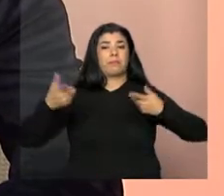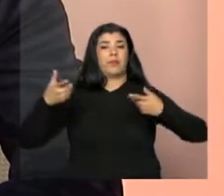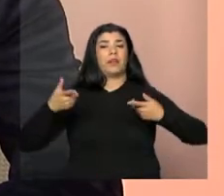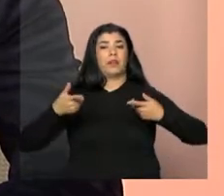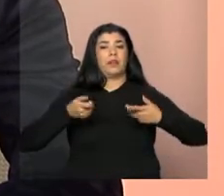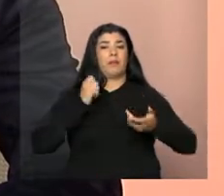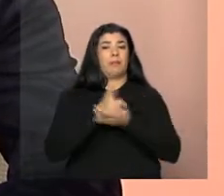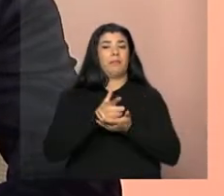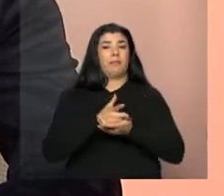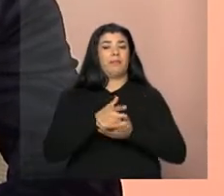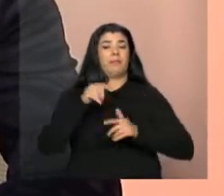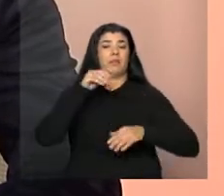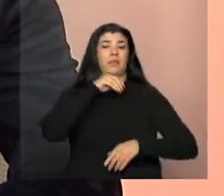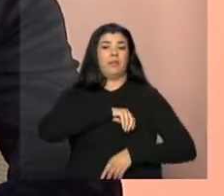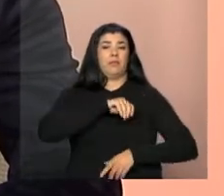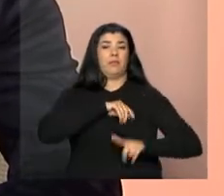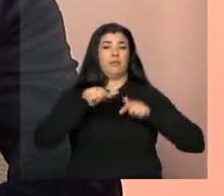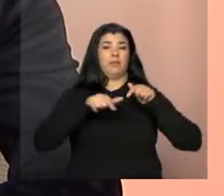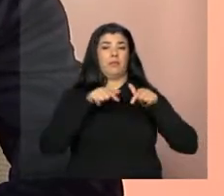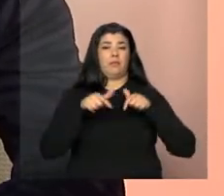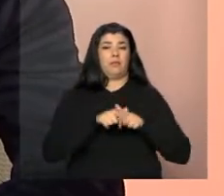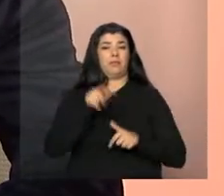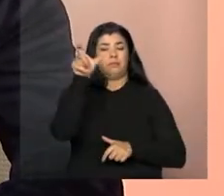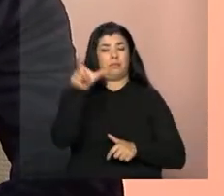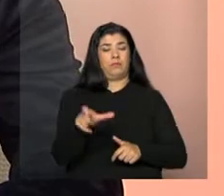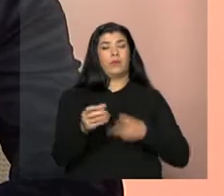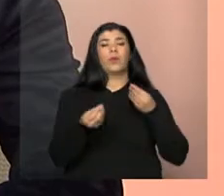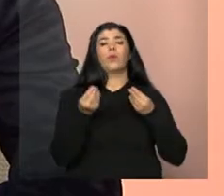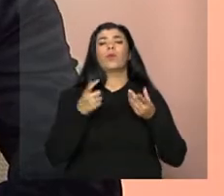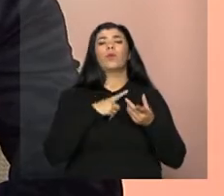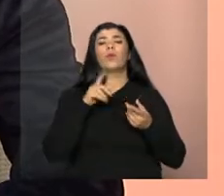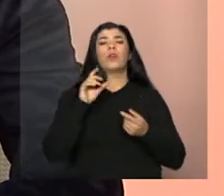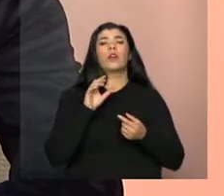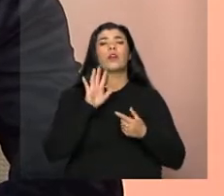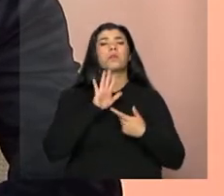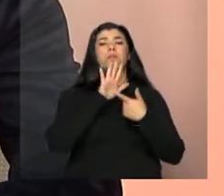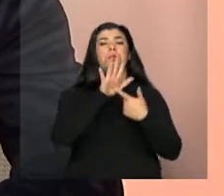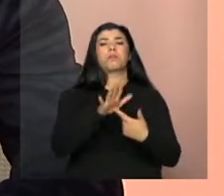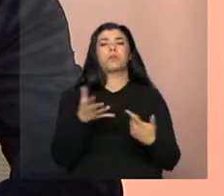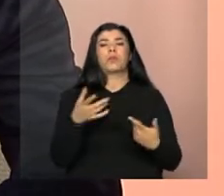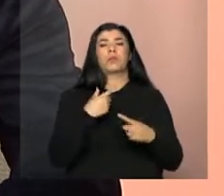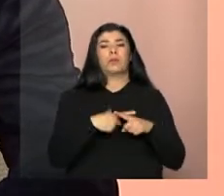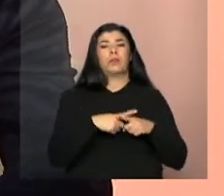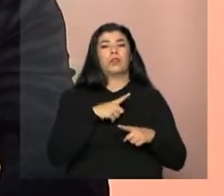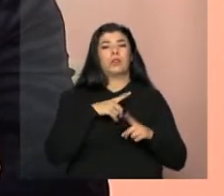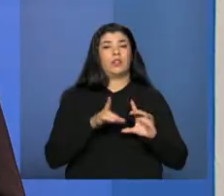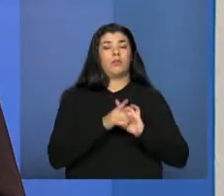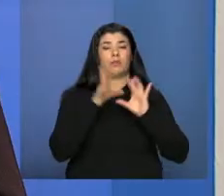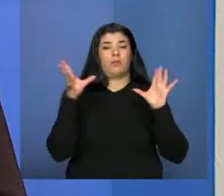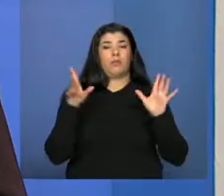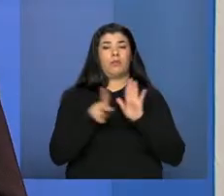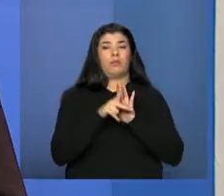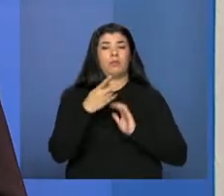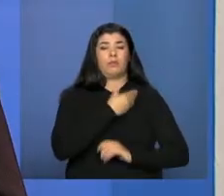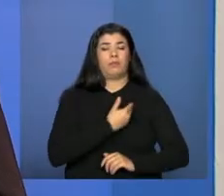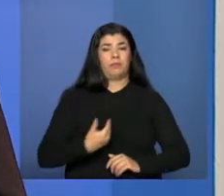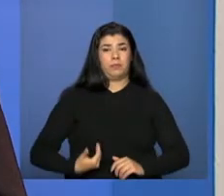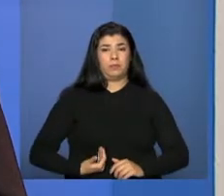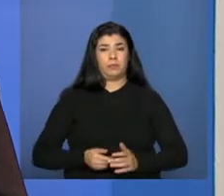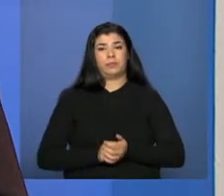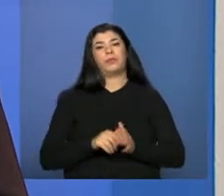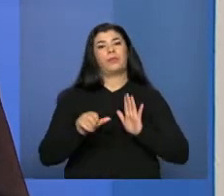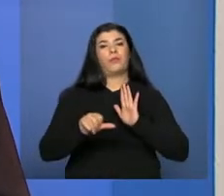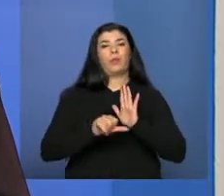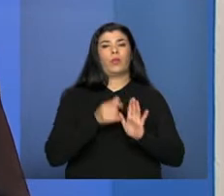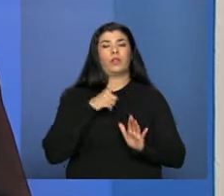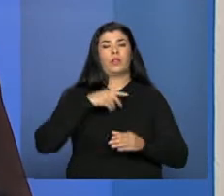como é que isso impacta a assistência social, já que tem essa autorização? Bom, que nós estamos